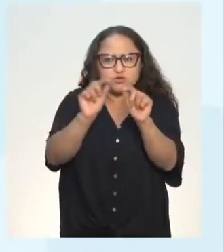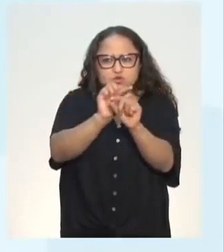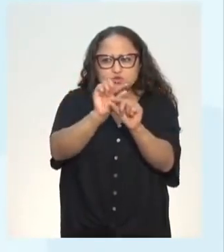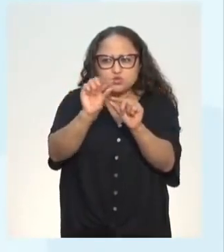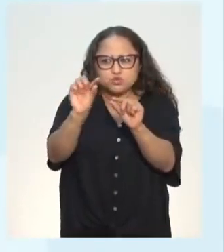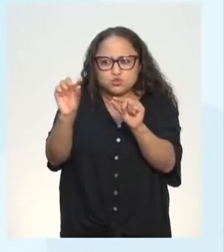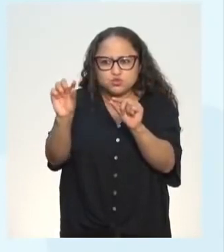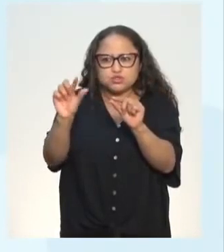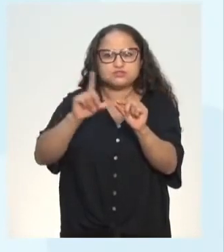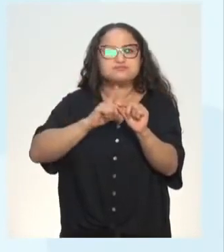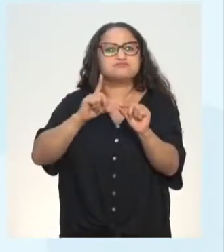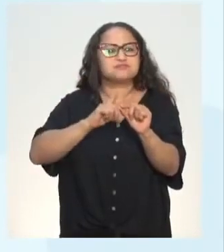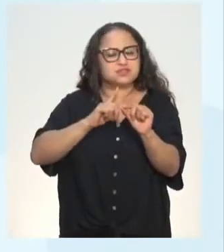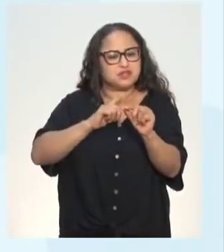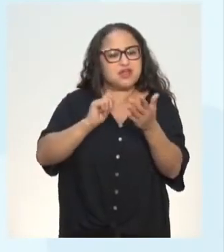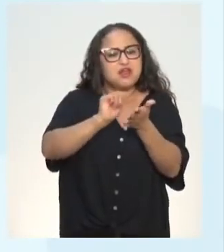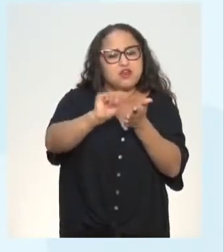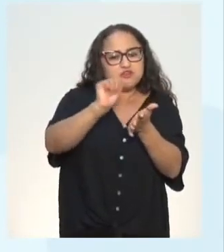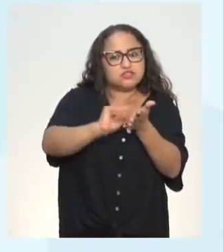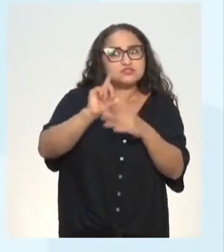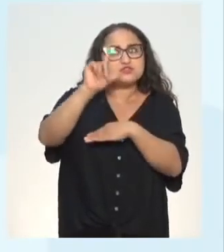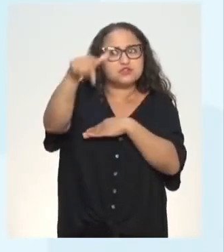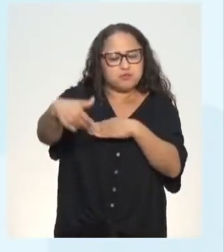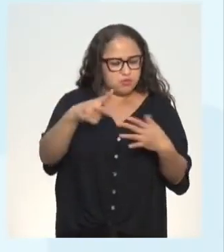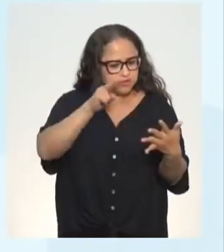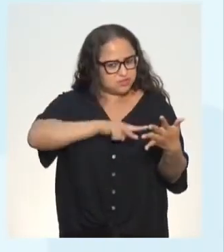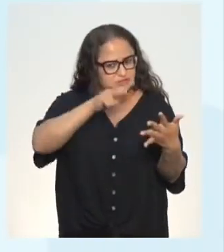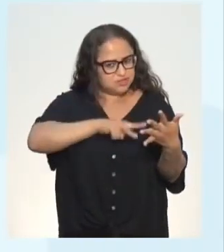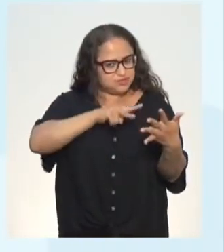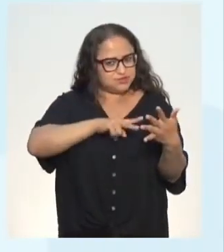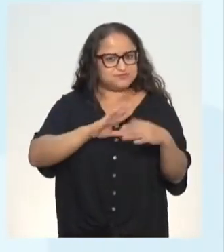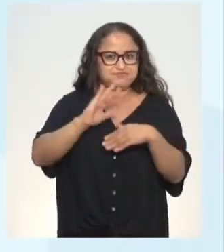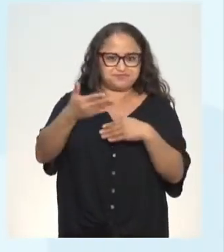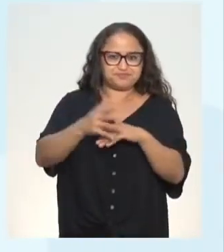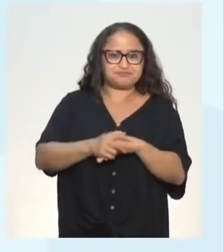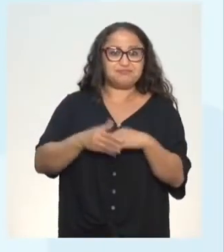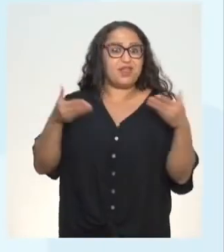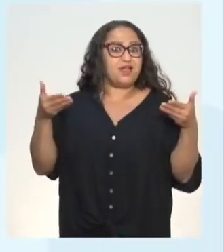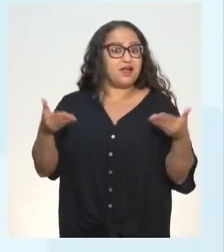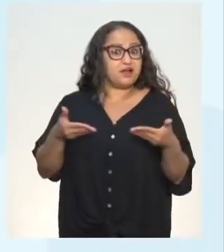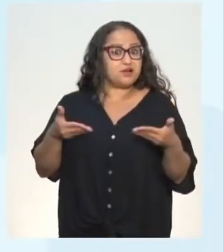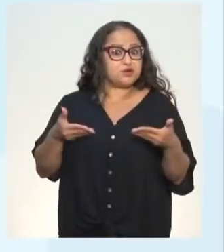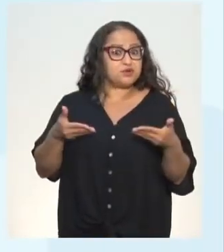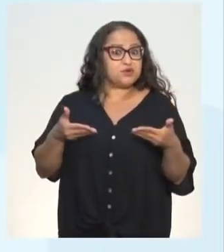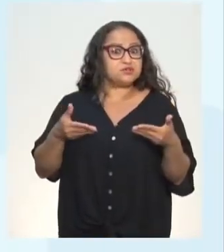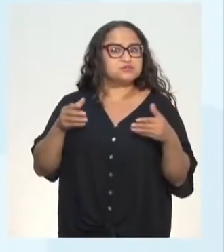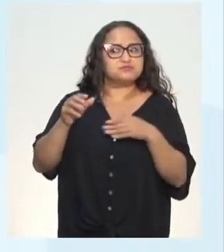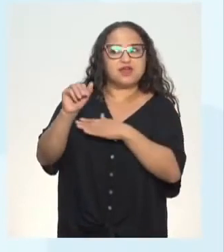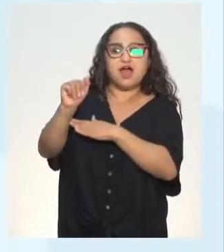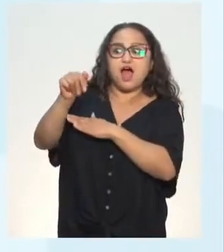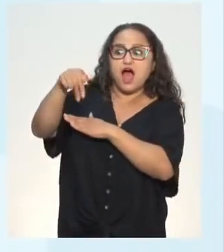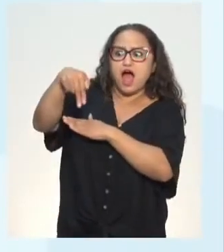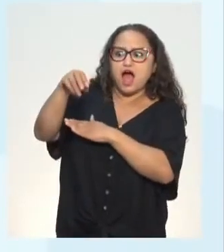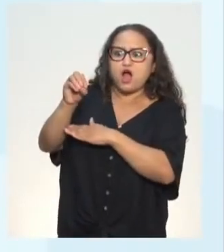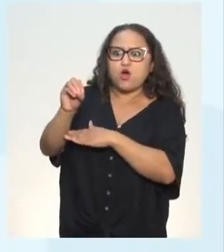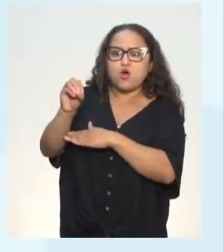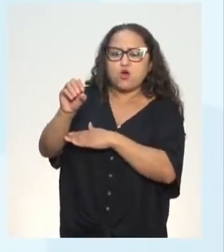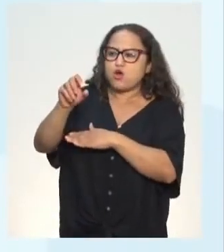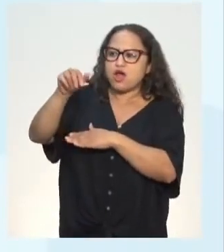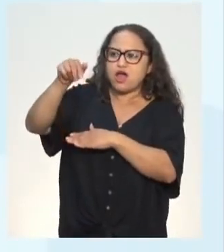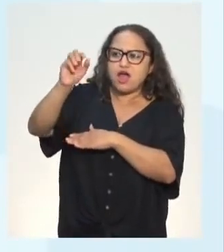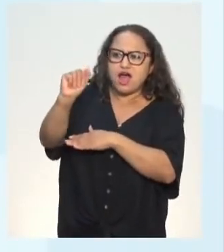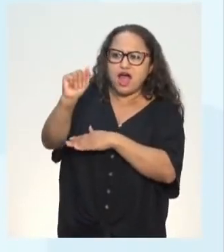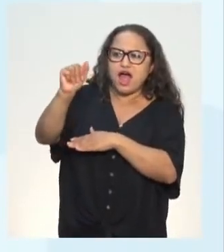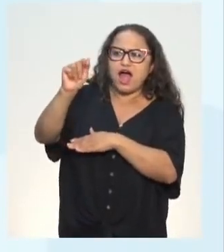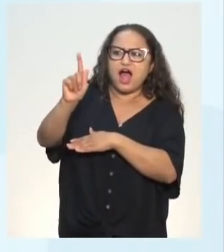para as questões que virão após a leitura. Vamos para a próxima. Agora, grifado também... Olha só, eu vou